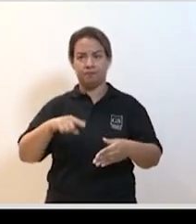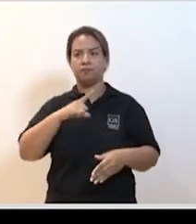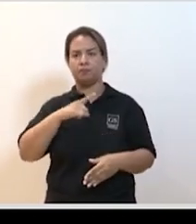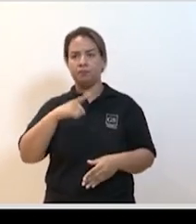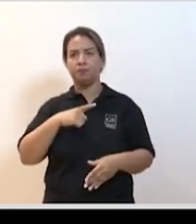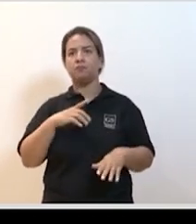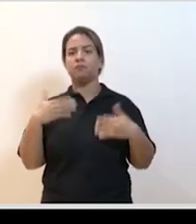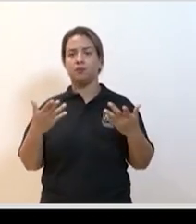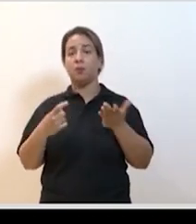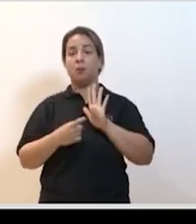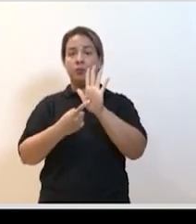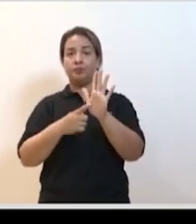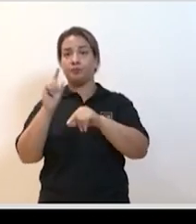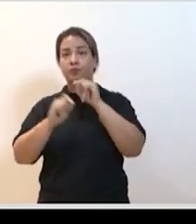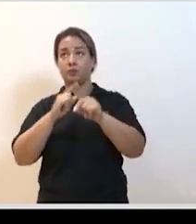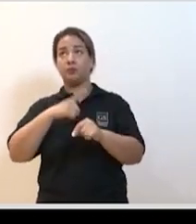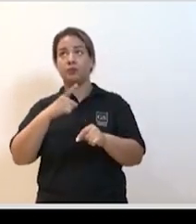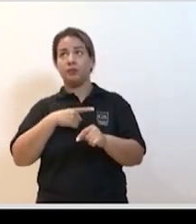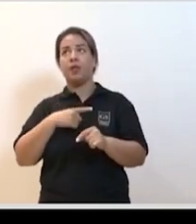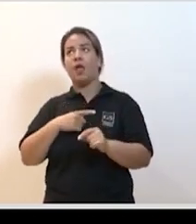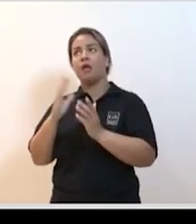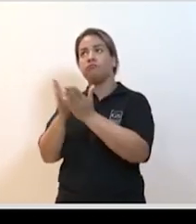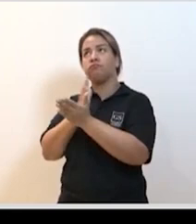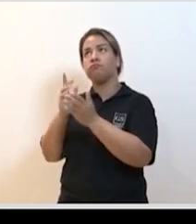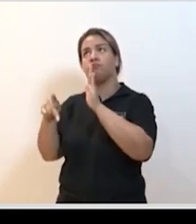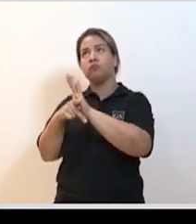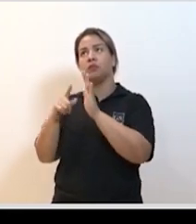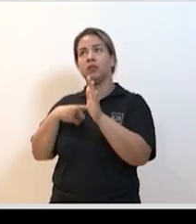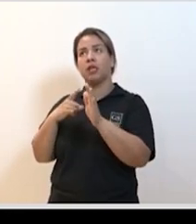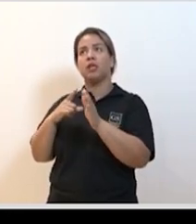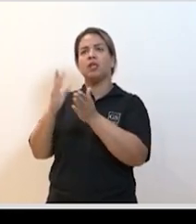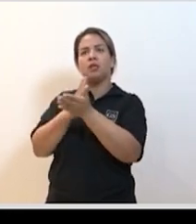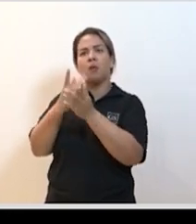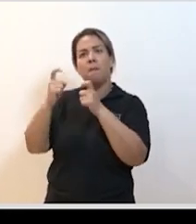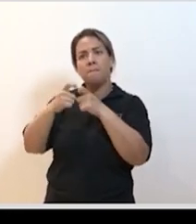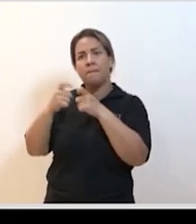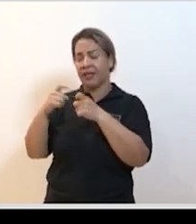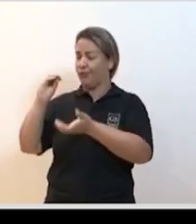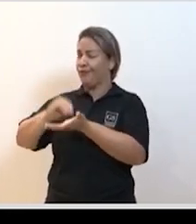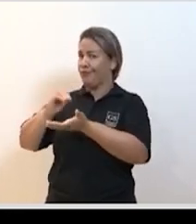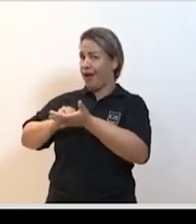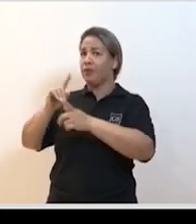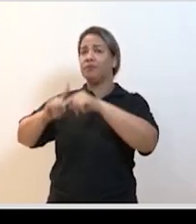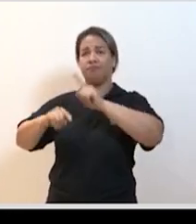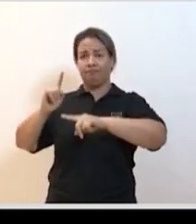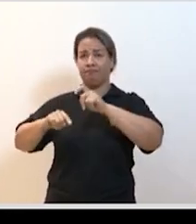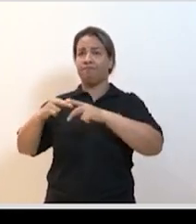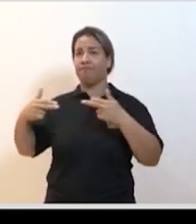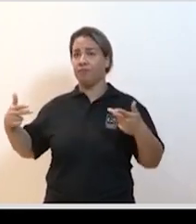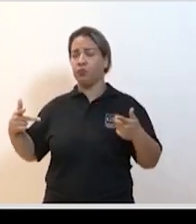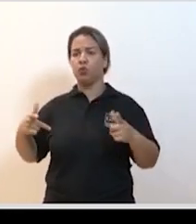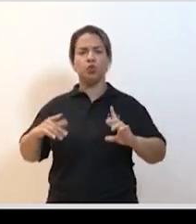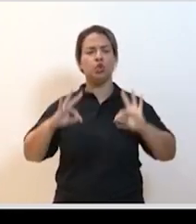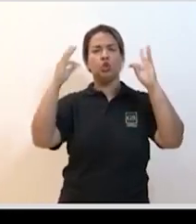e também aparece na peste e a peste é uma cidade pequena o médico falando falta-nos material em todos os exércitos do